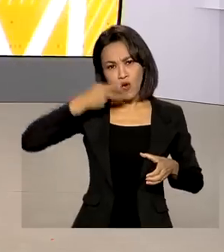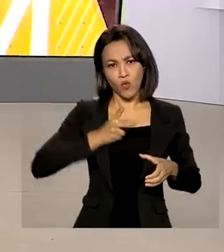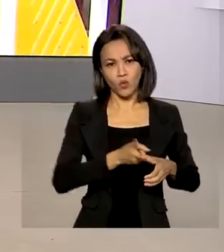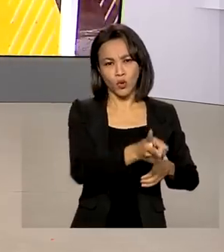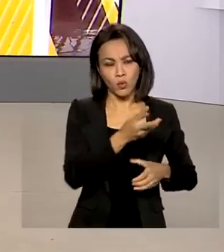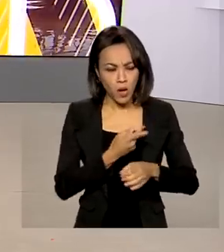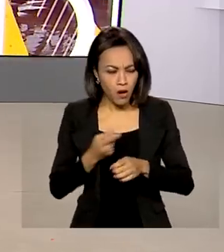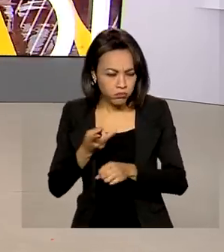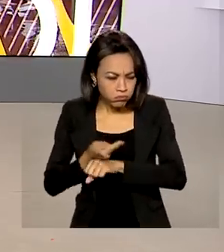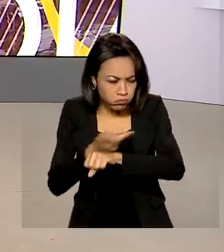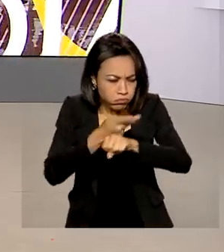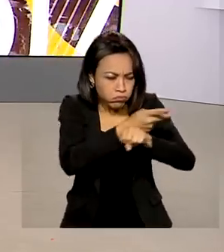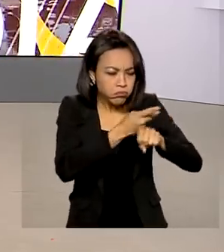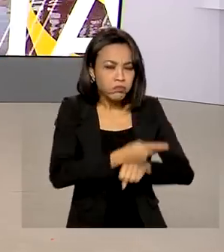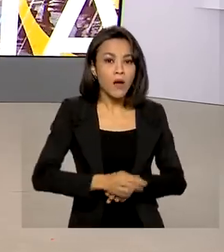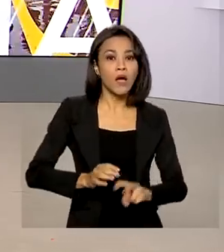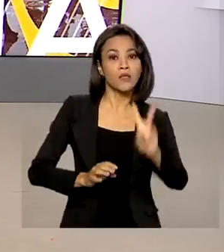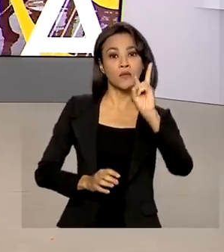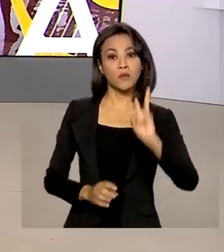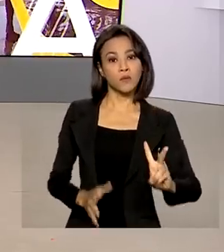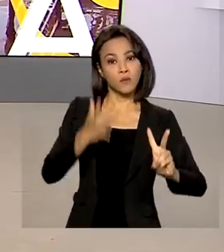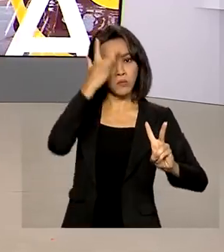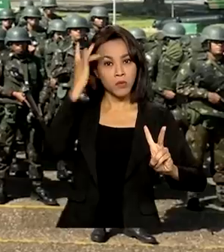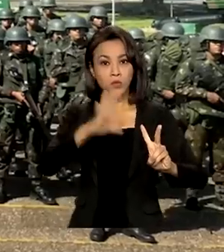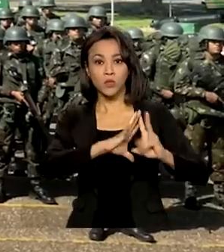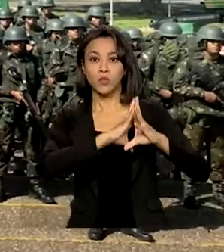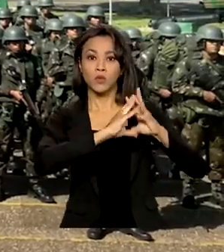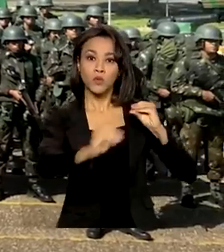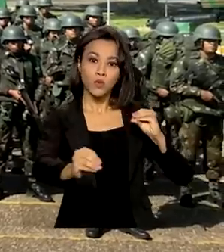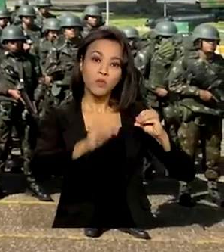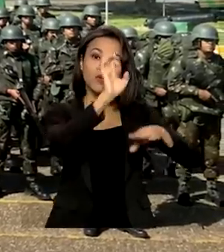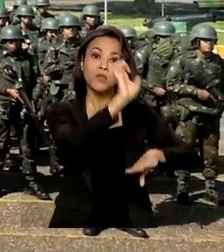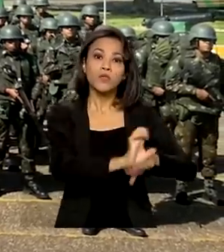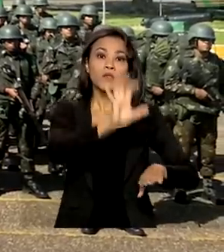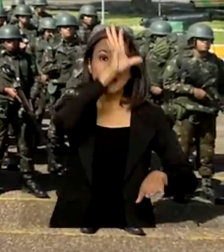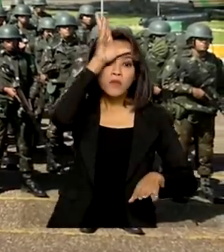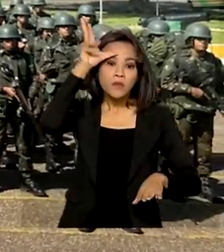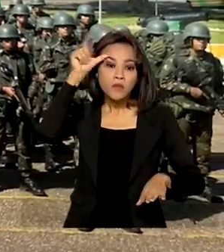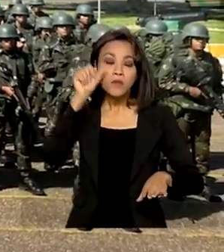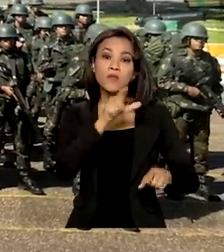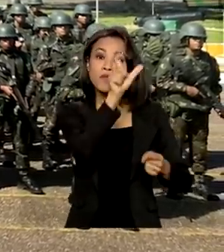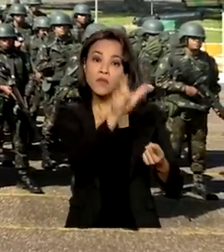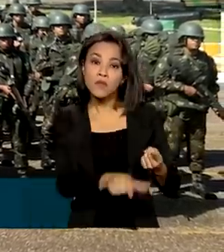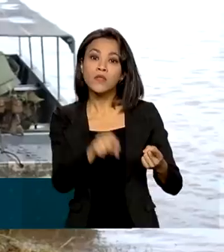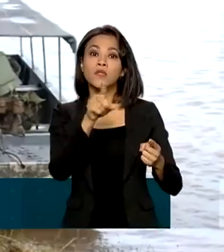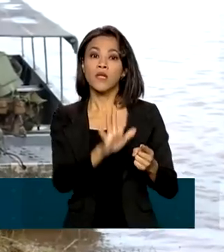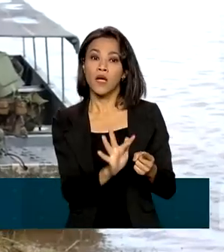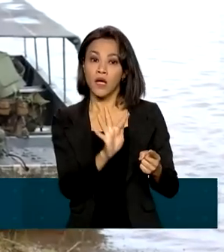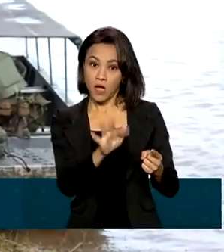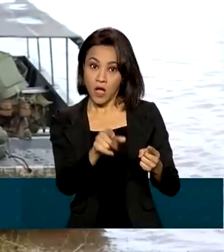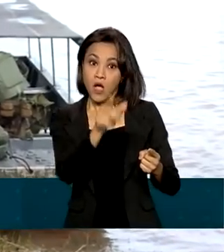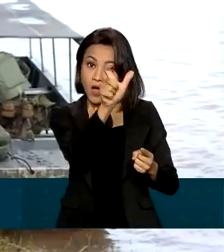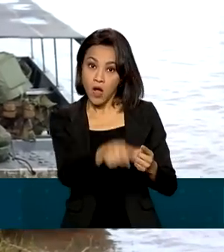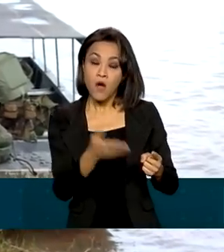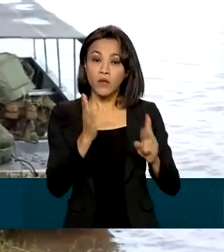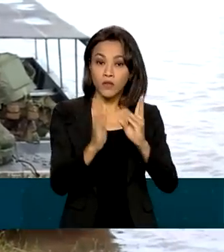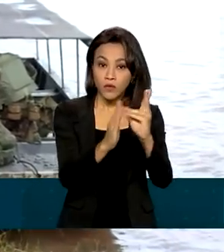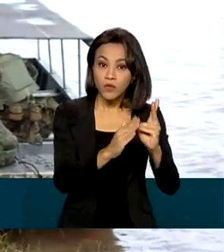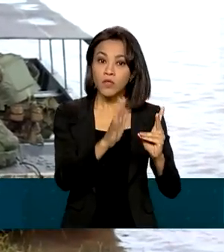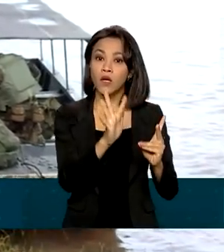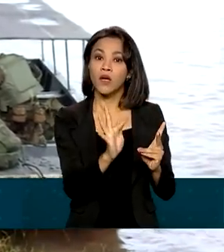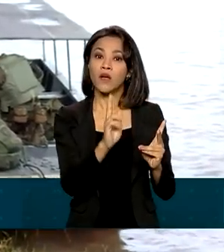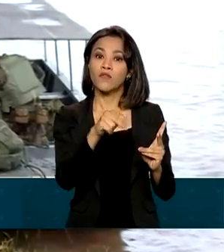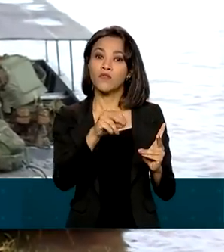buscas pelos dois desaparecidos na Amazônia. O indigenista Bruno Araújo Pereira, servidor da FUNAI, e o jornalista inglês Dom